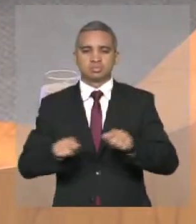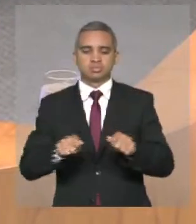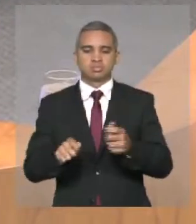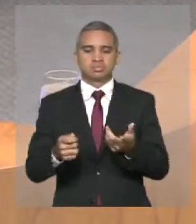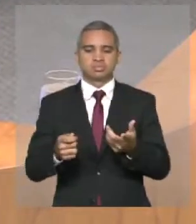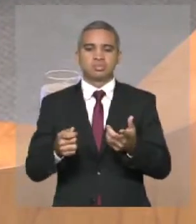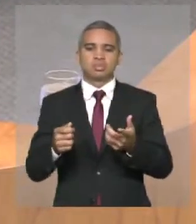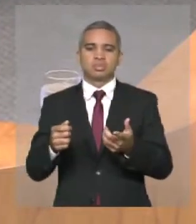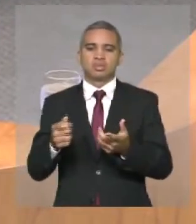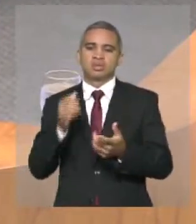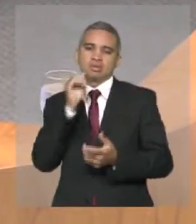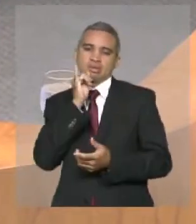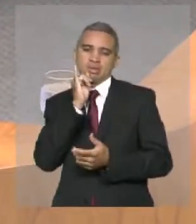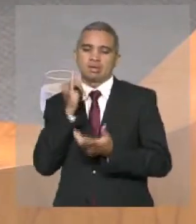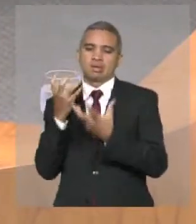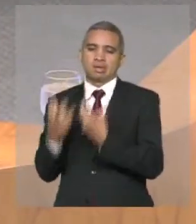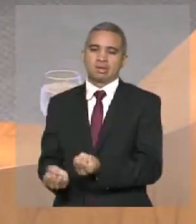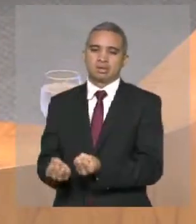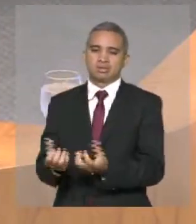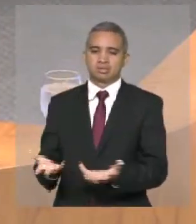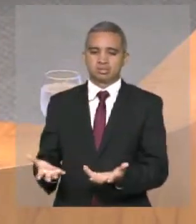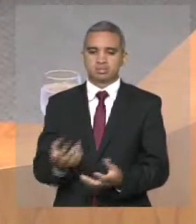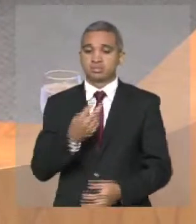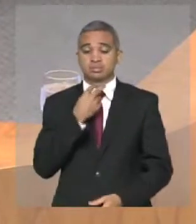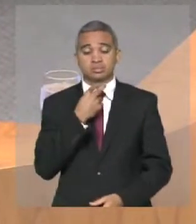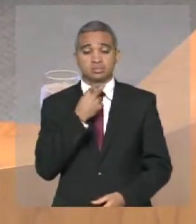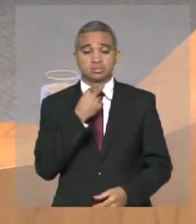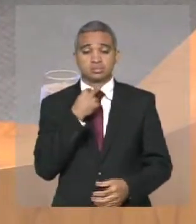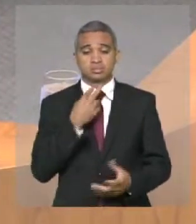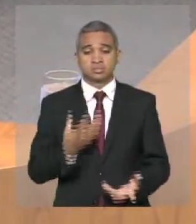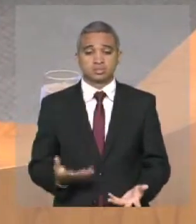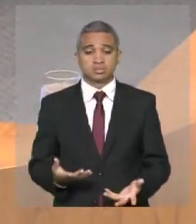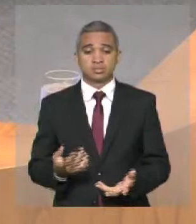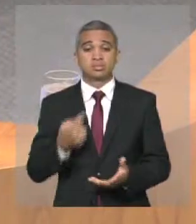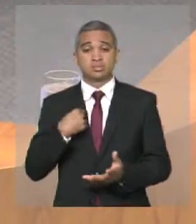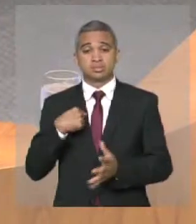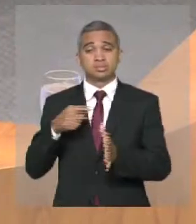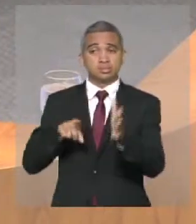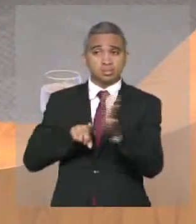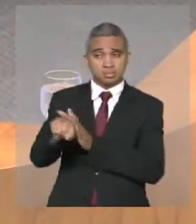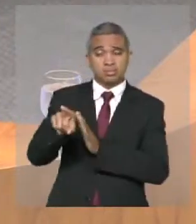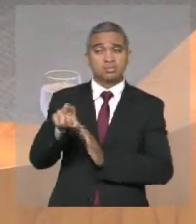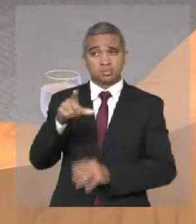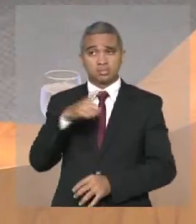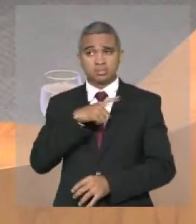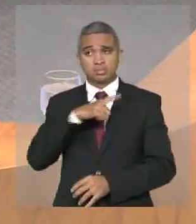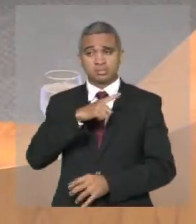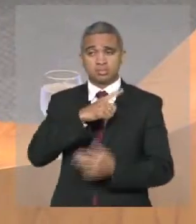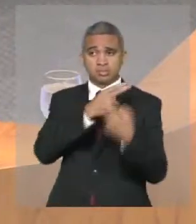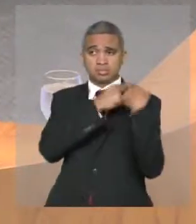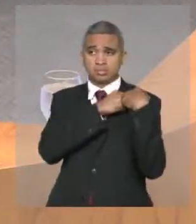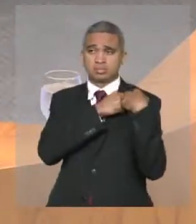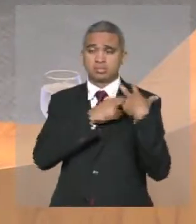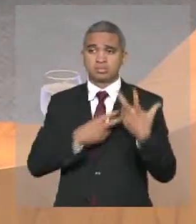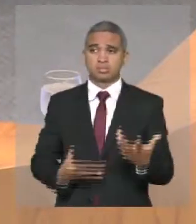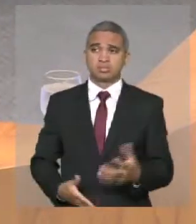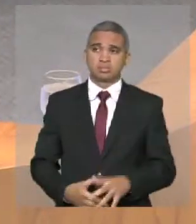O nosso questionamento é um questionamento responsável, é um questionamento